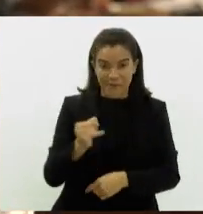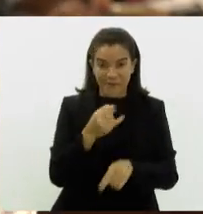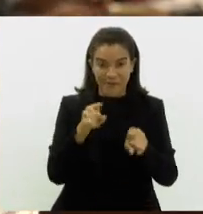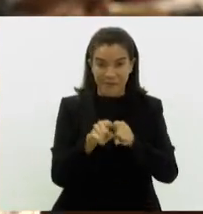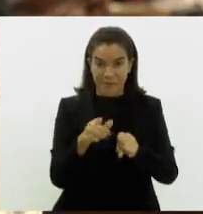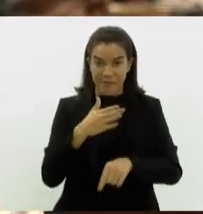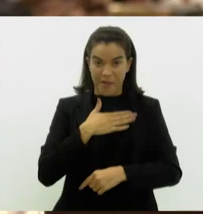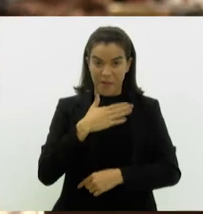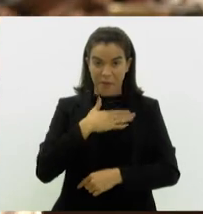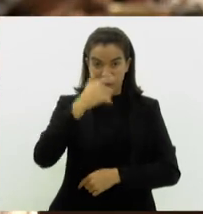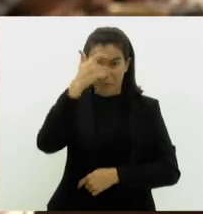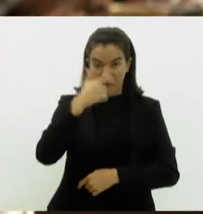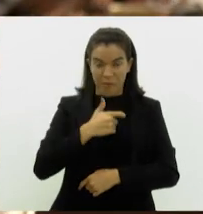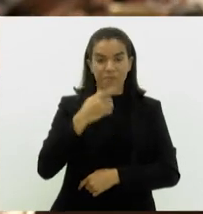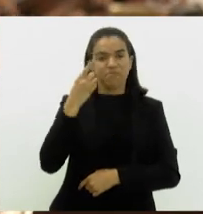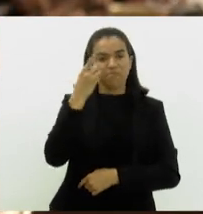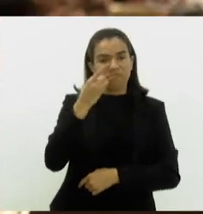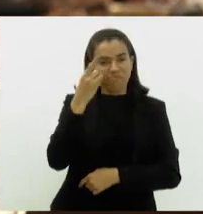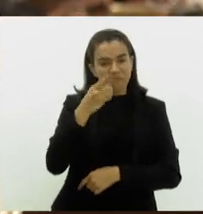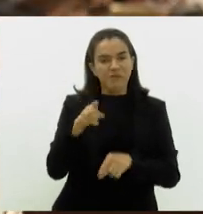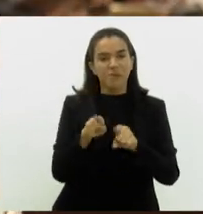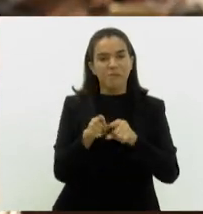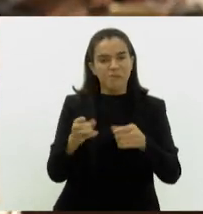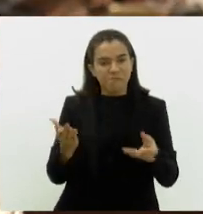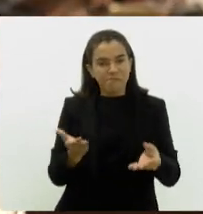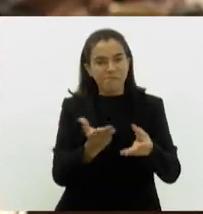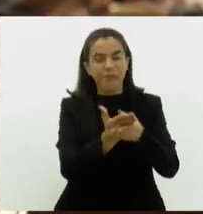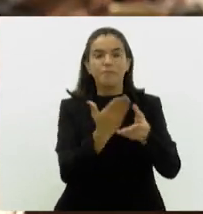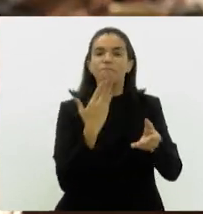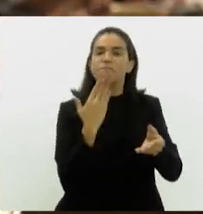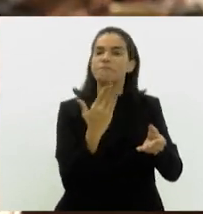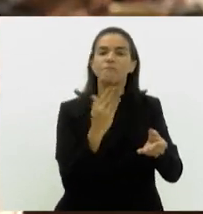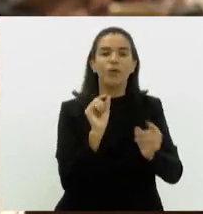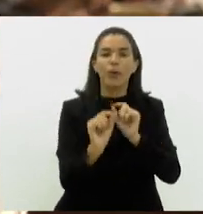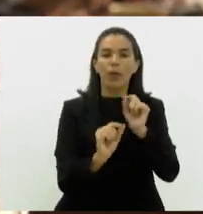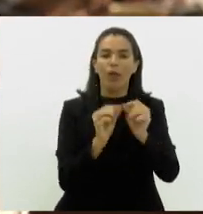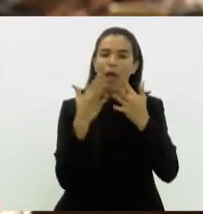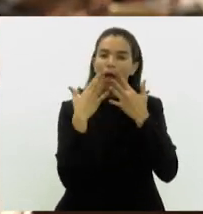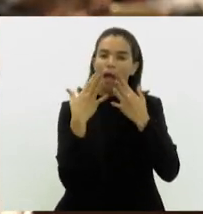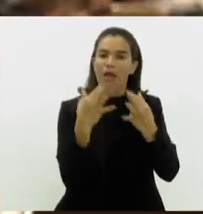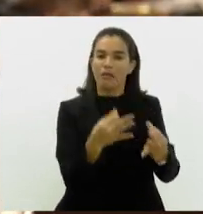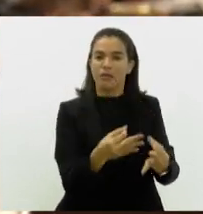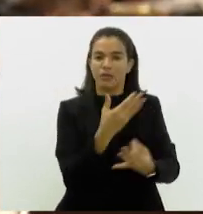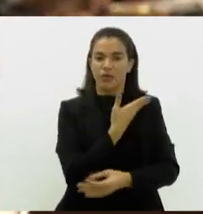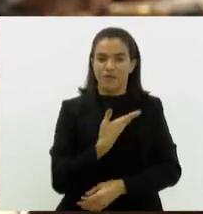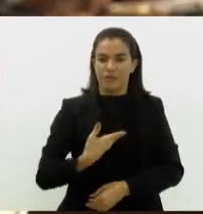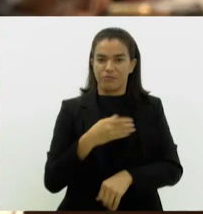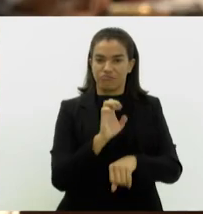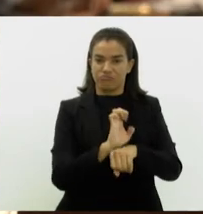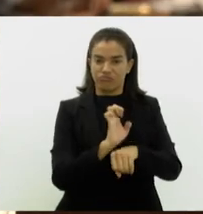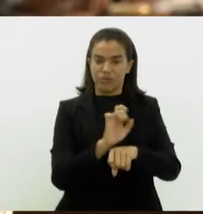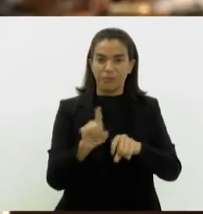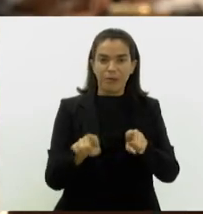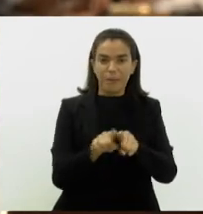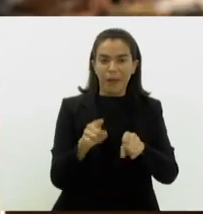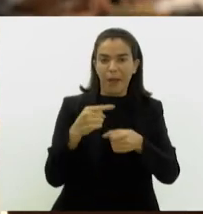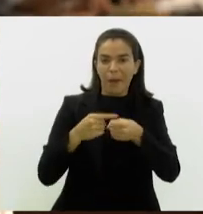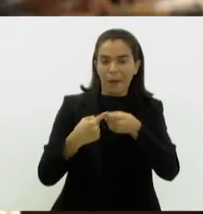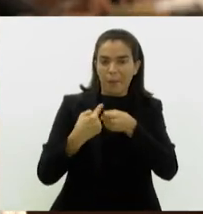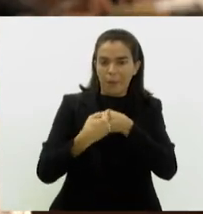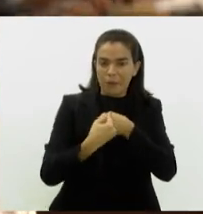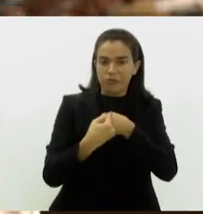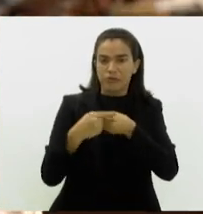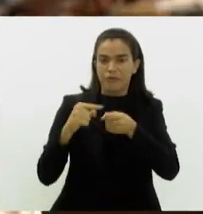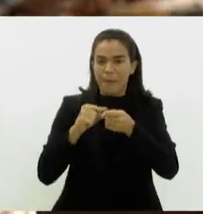o meu mandato protocolou uma indicação legislativa, pedindo exatamente atenção ao governo do Estado, aos municípios que